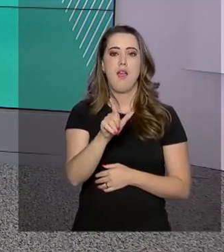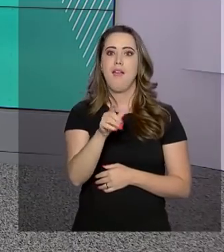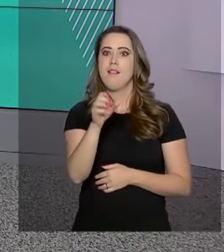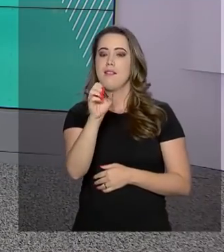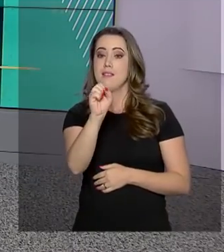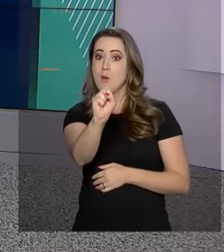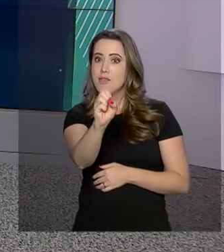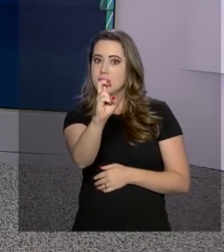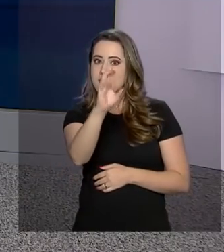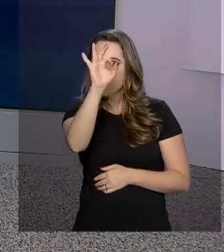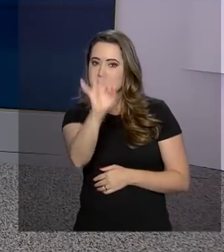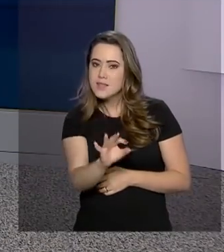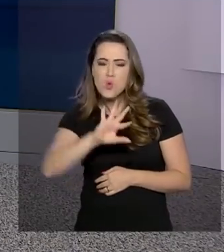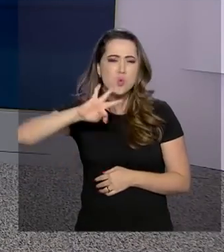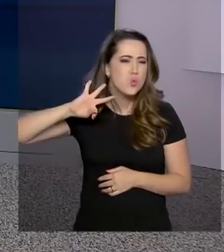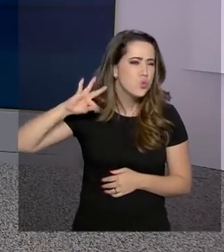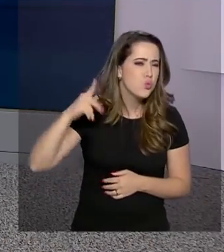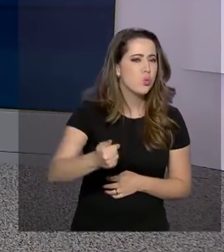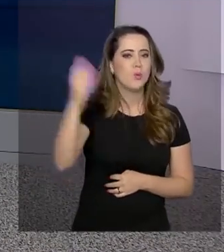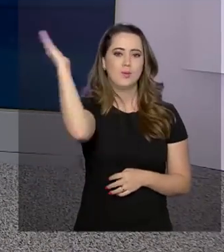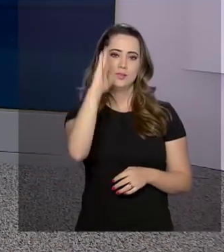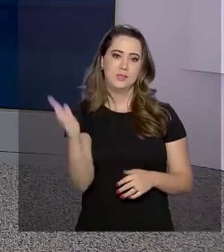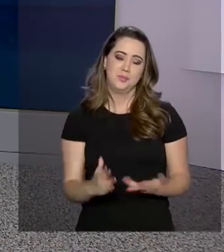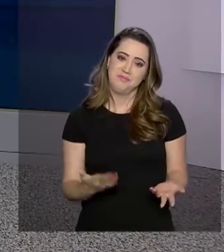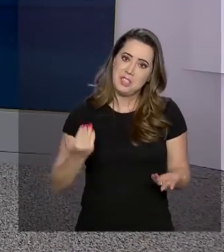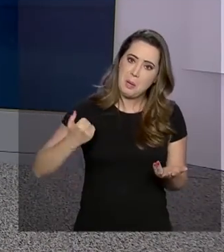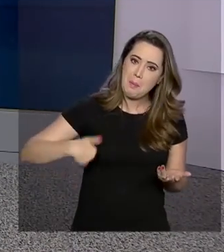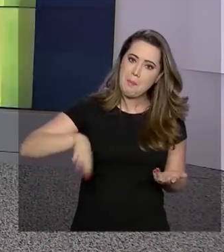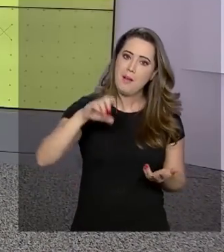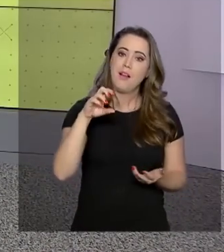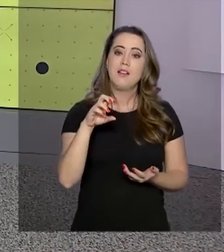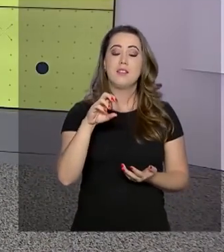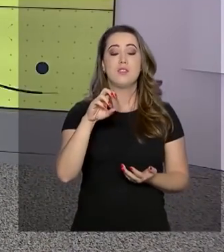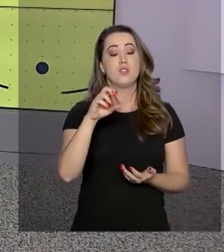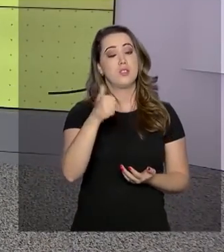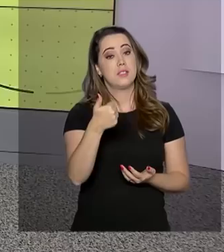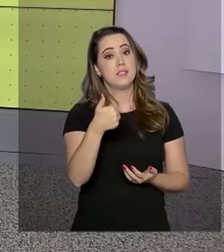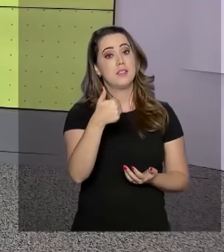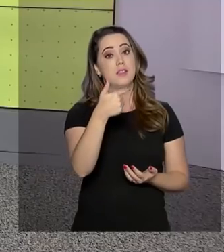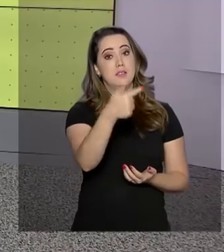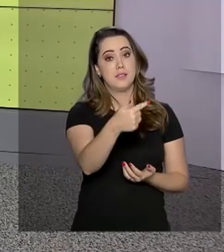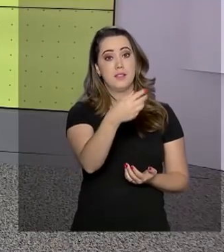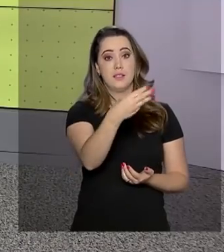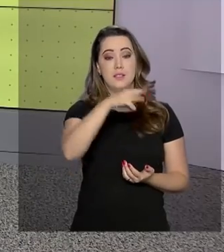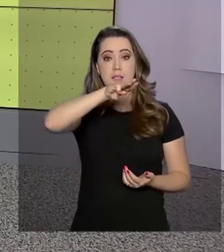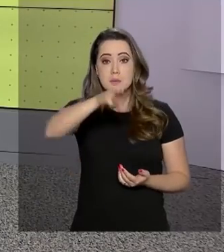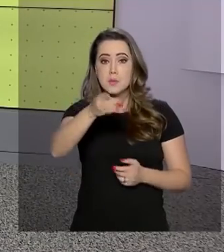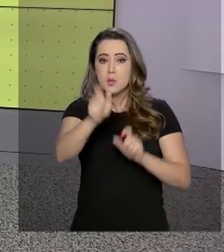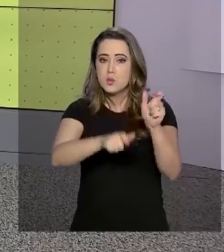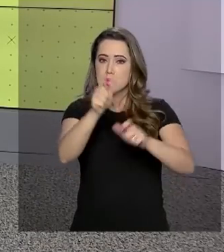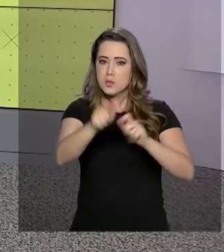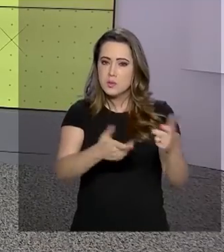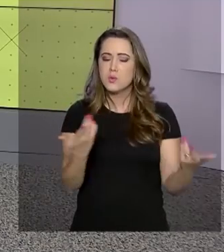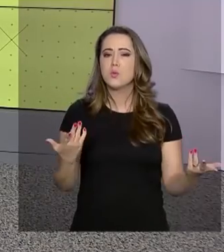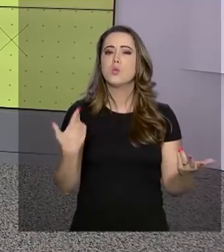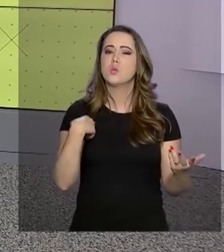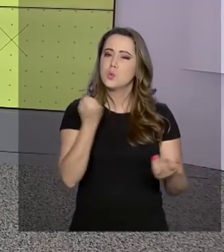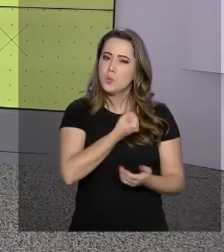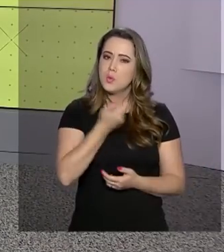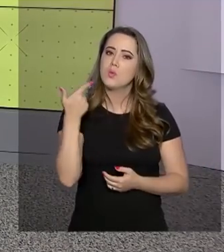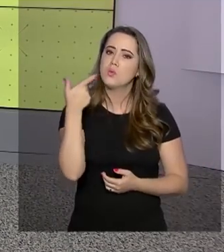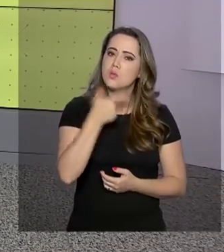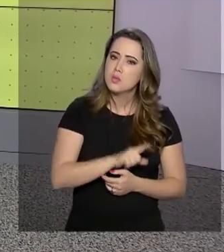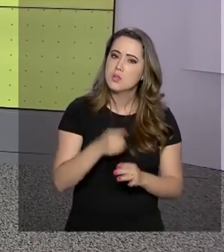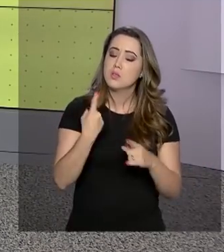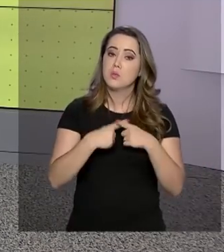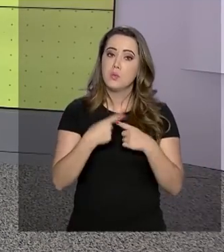85% da população brasileira. São mais de 173 milhões de pessoas. Esses números foram possíveis por